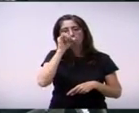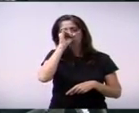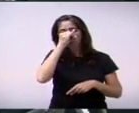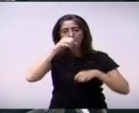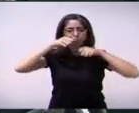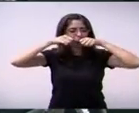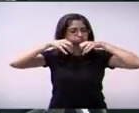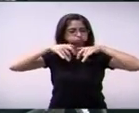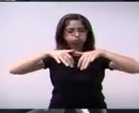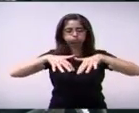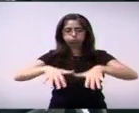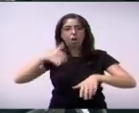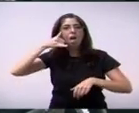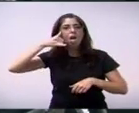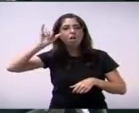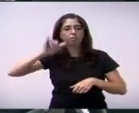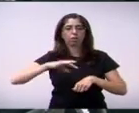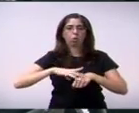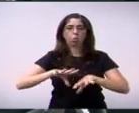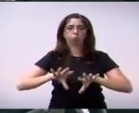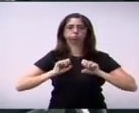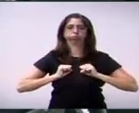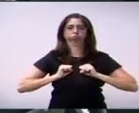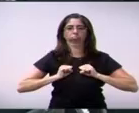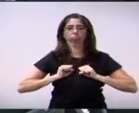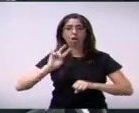especialmente a H1N1.